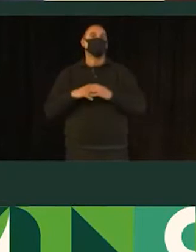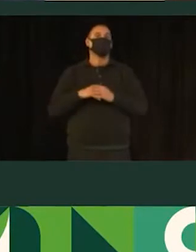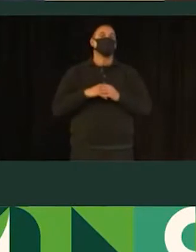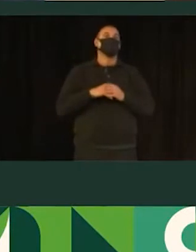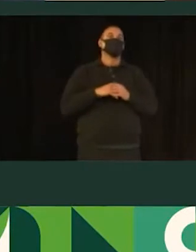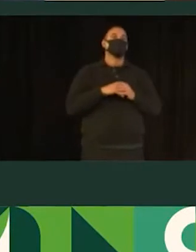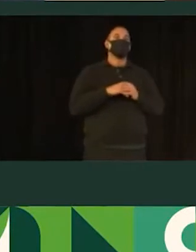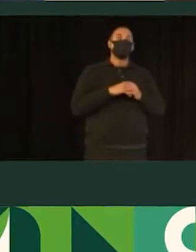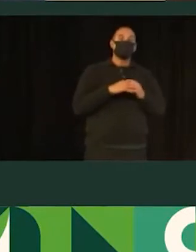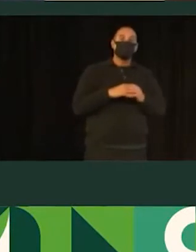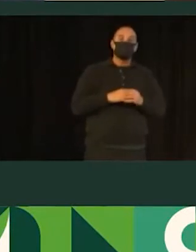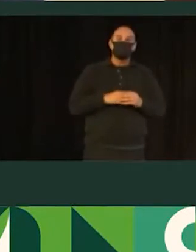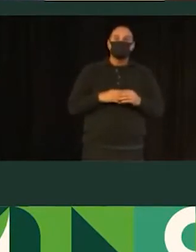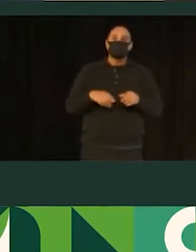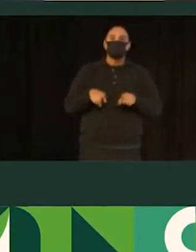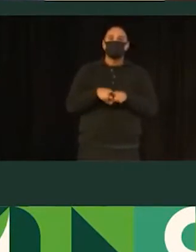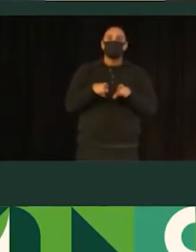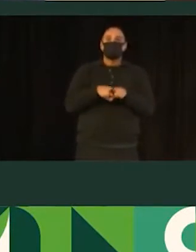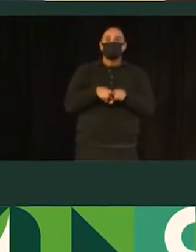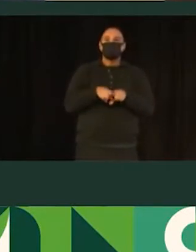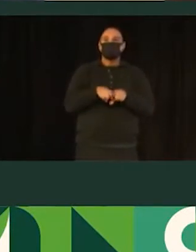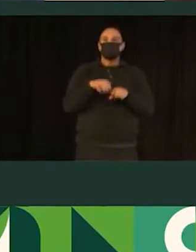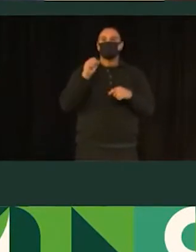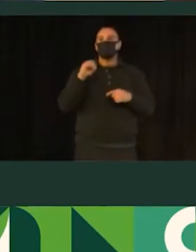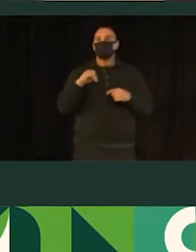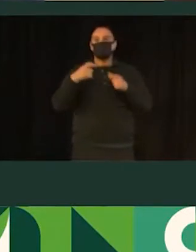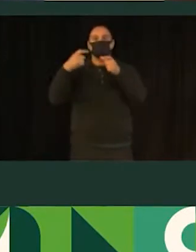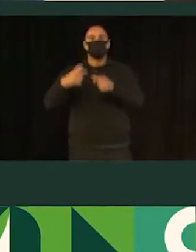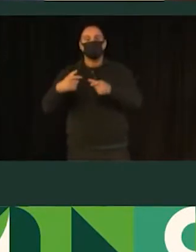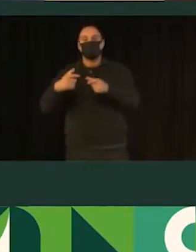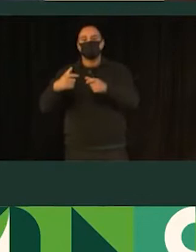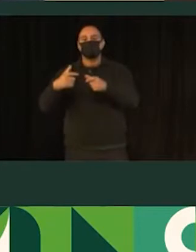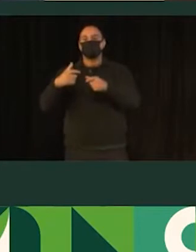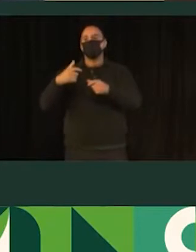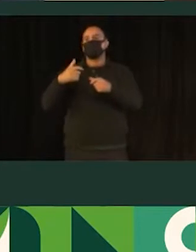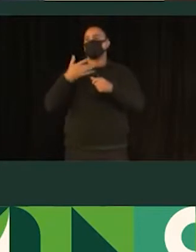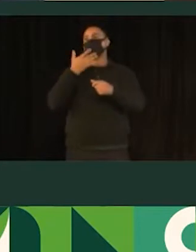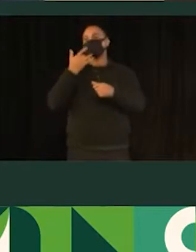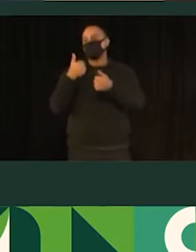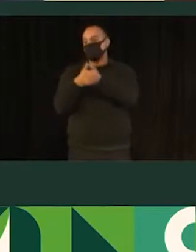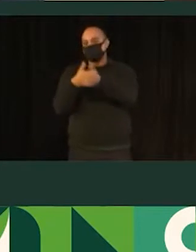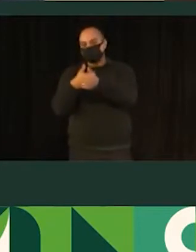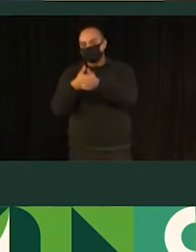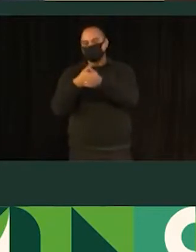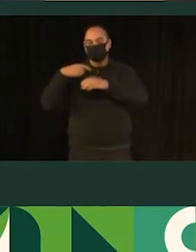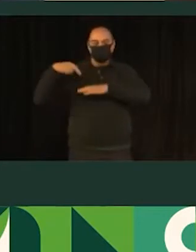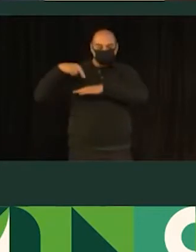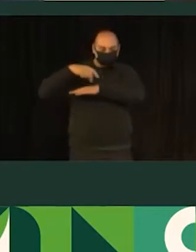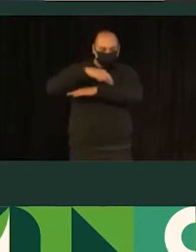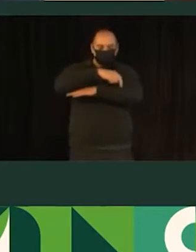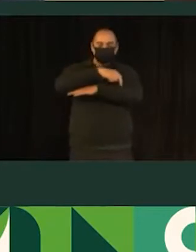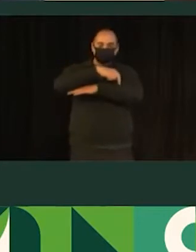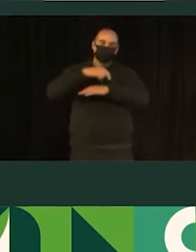a participação das viagens a pé, elas aumentam muito, chegando a 42%, seguida das viagens por bicicleta. Então, a gente tem,